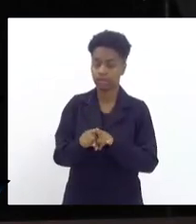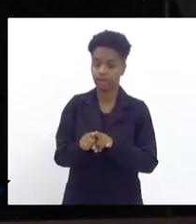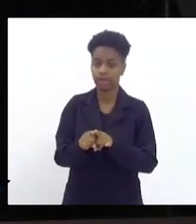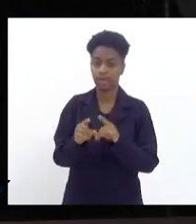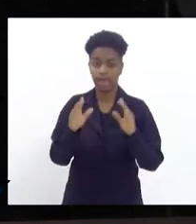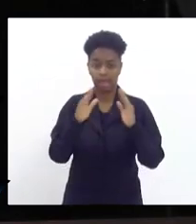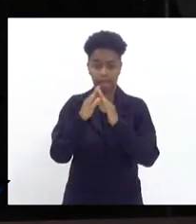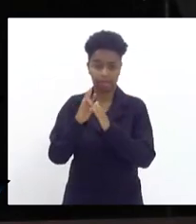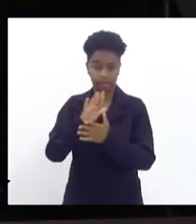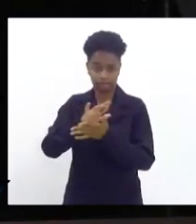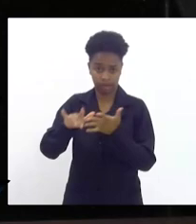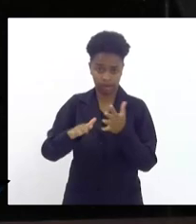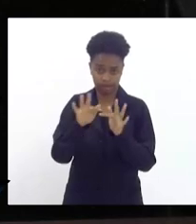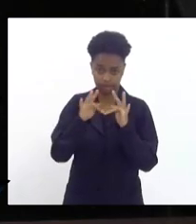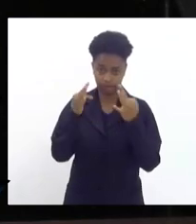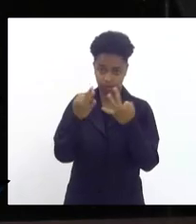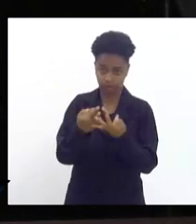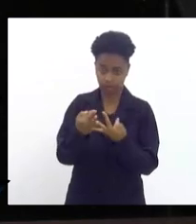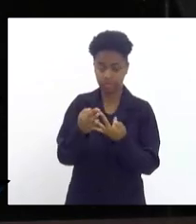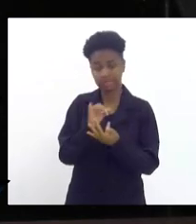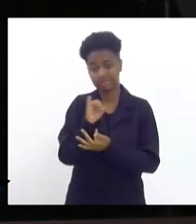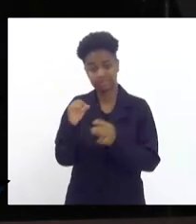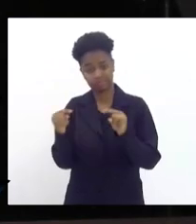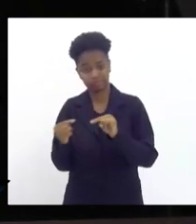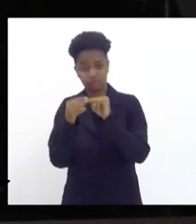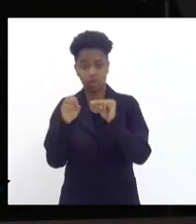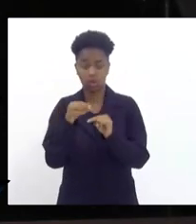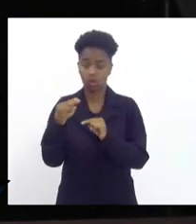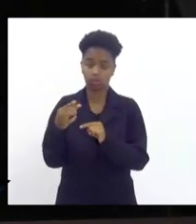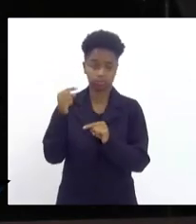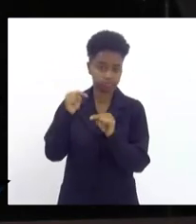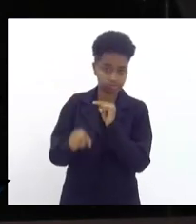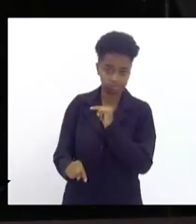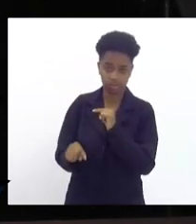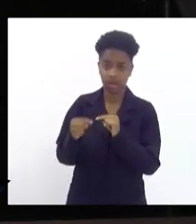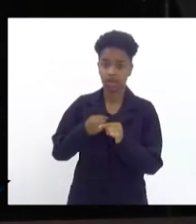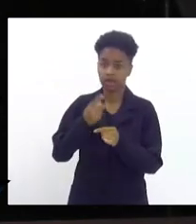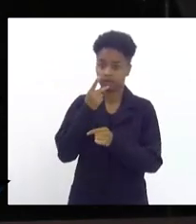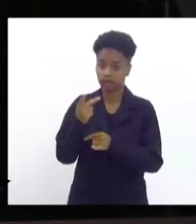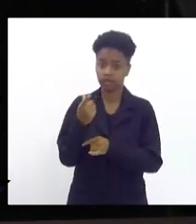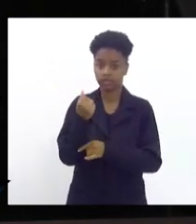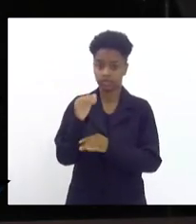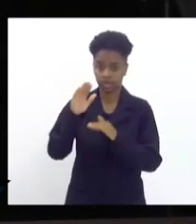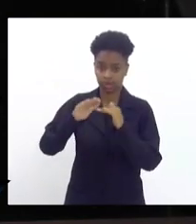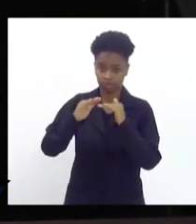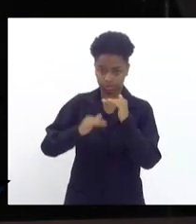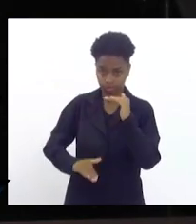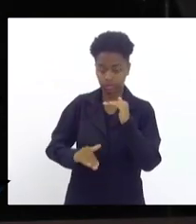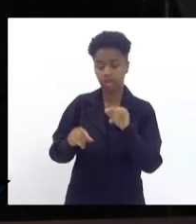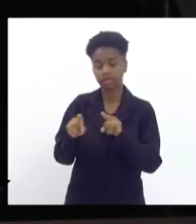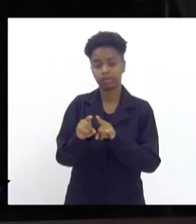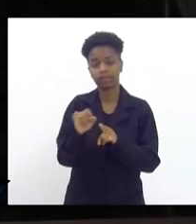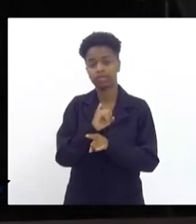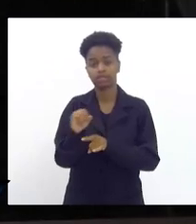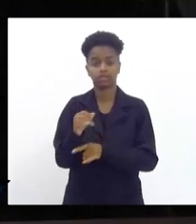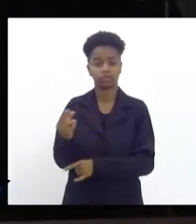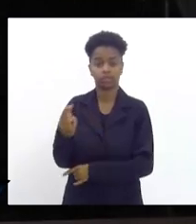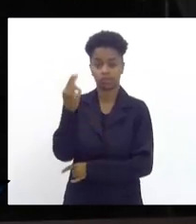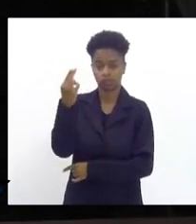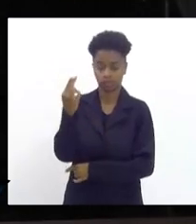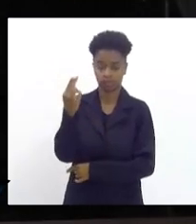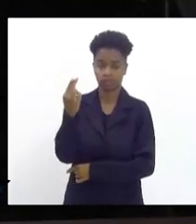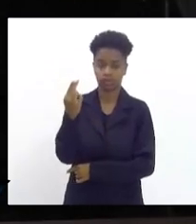multifamiliares regulares ou irregulares de baixa renda sempre colocando essa questão de baixa renda em que não for tecnicamente possível